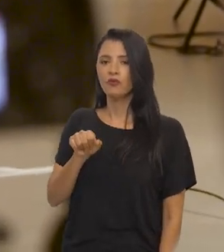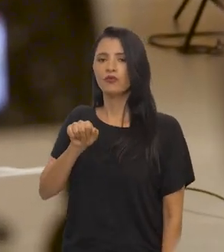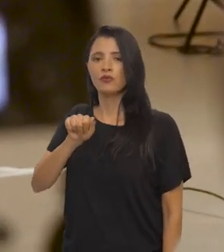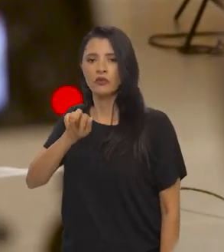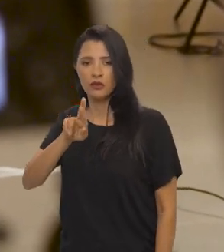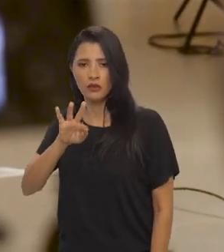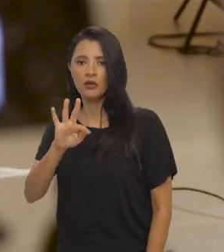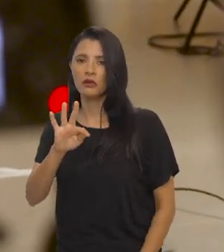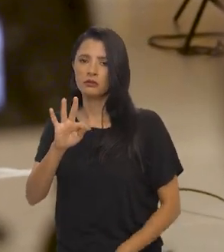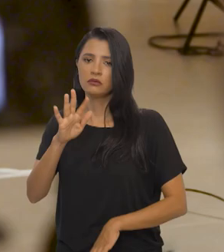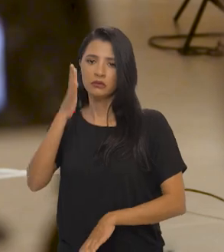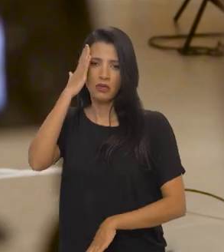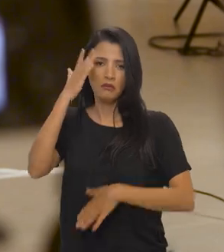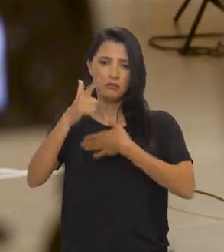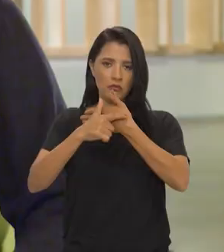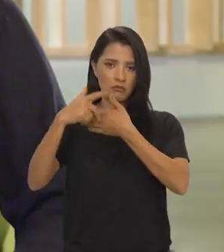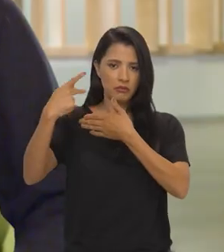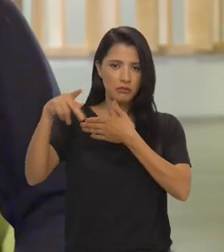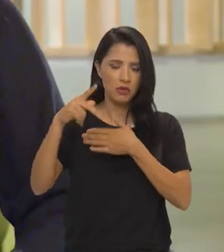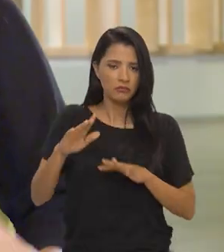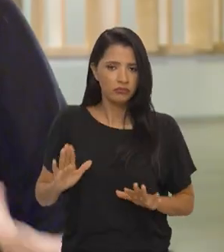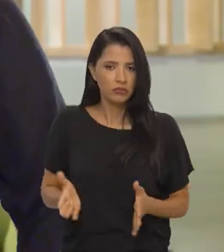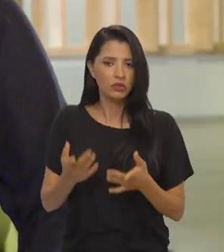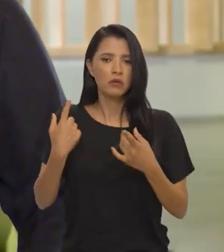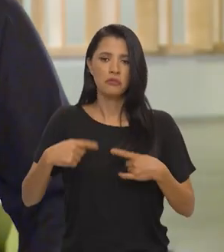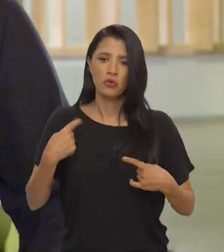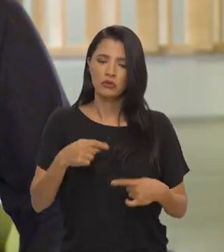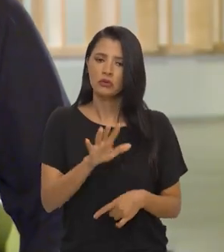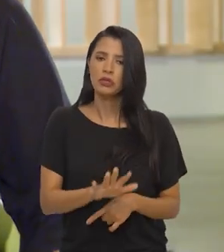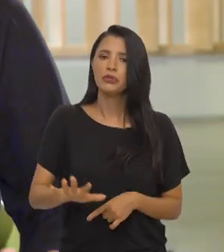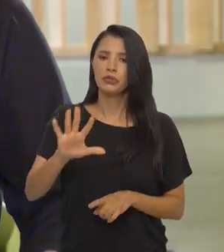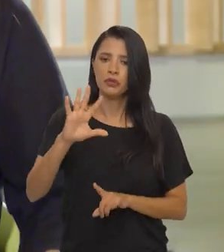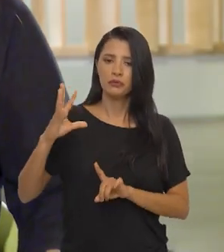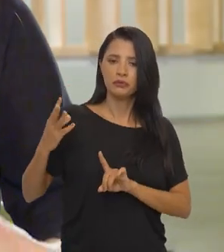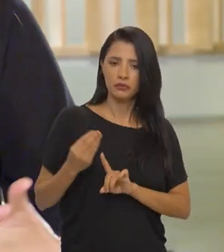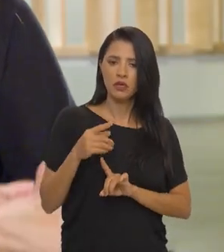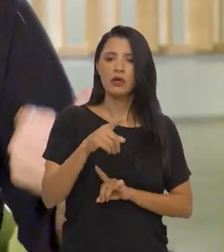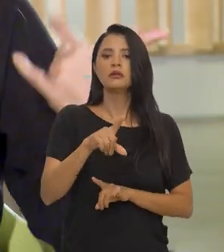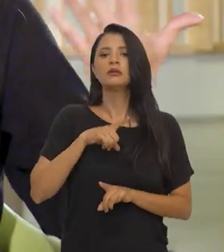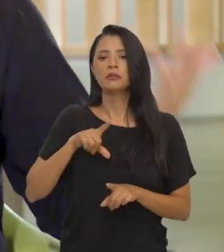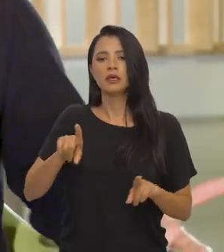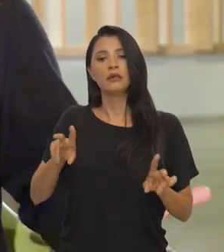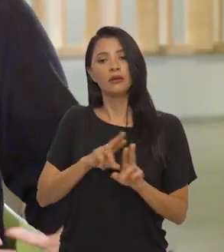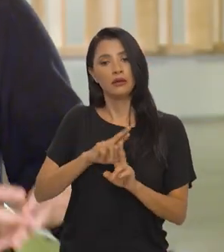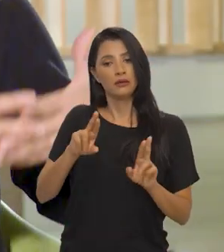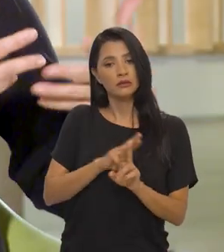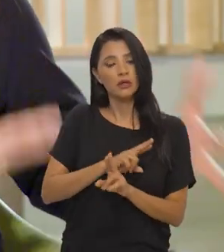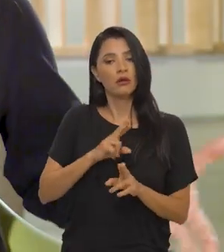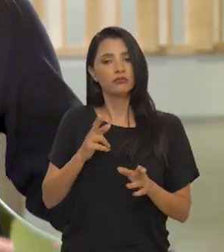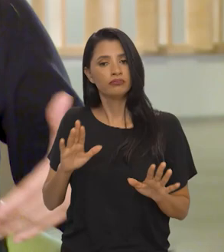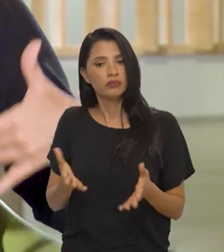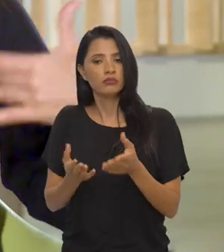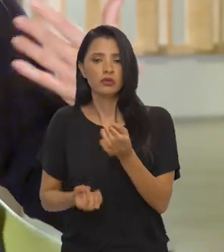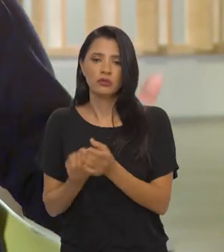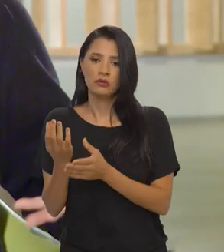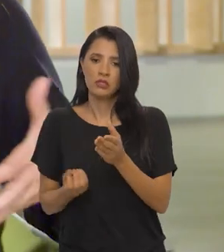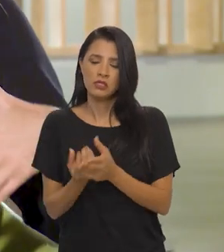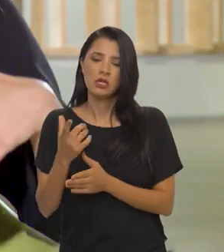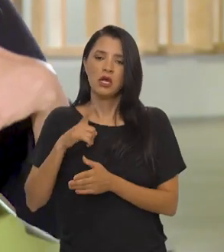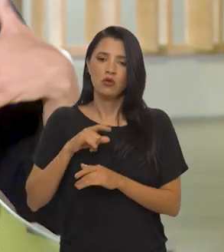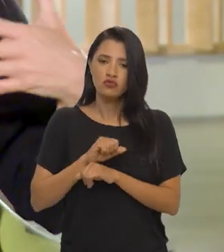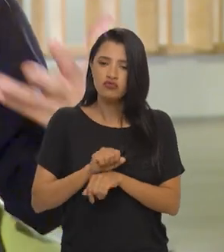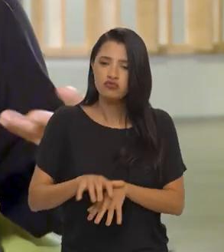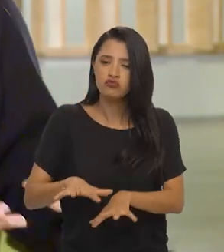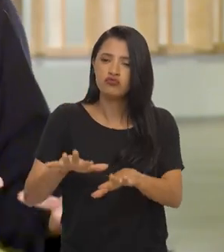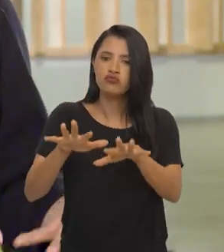sabe do seu papel de promoção da Política Nacional das Artes, a Funarte tem relação com a produção, com a